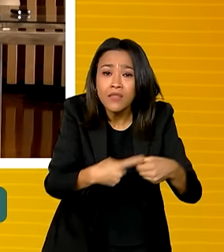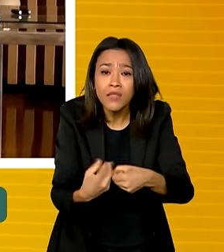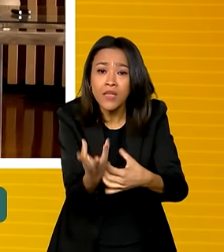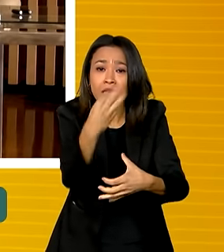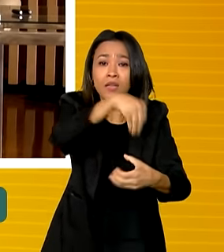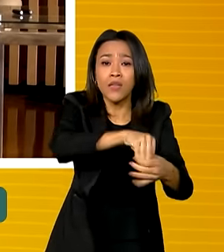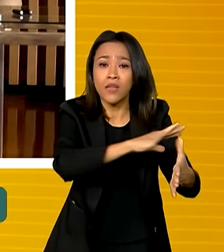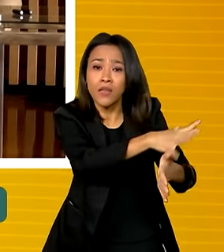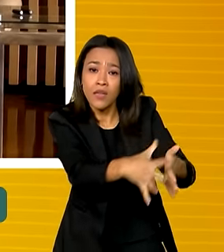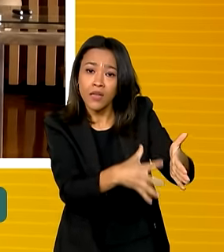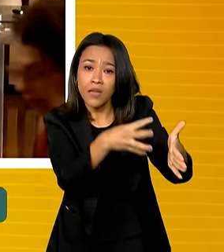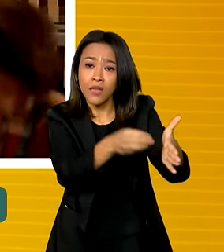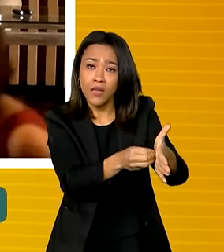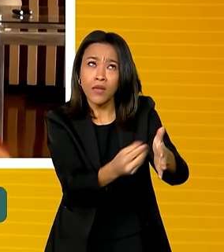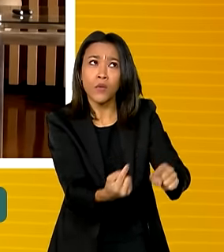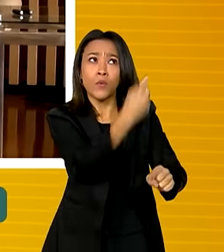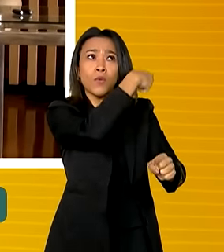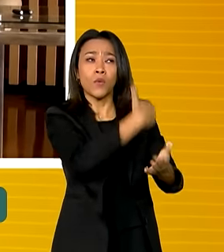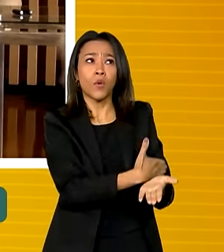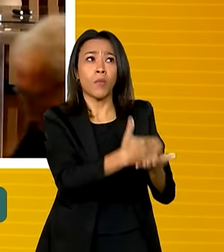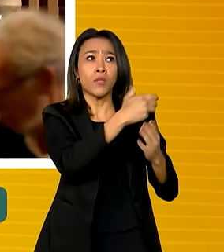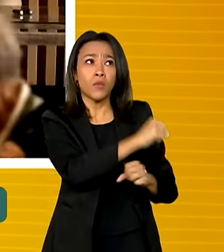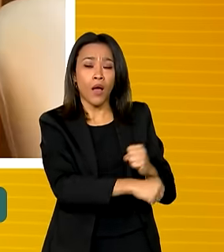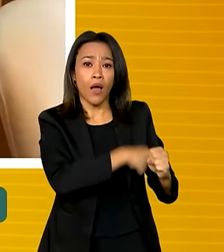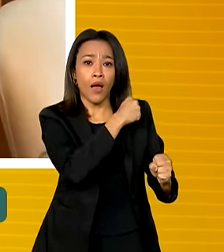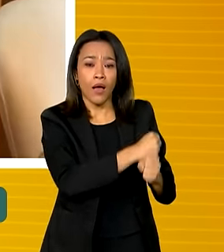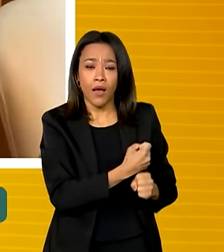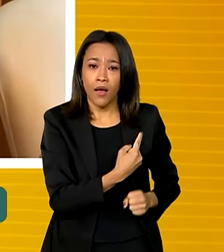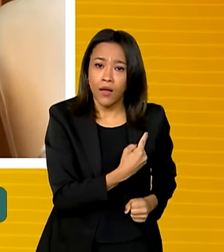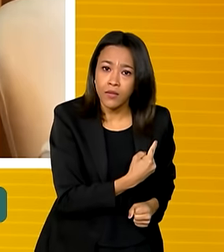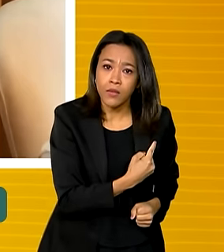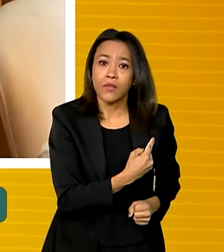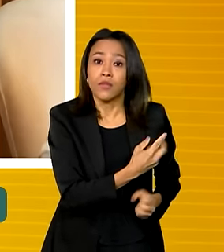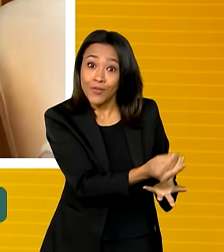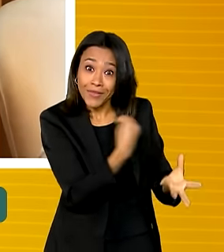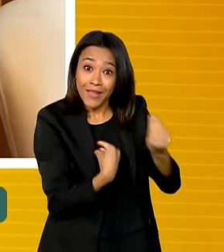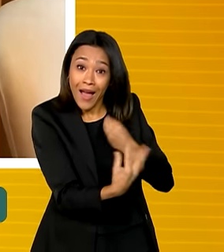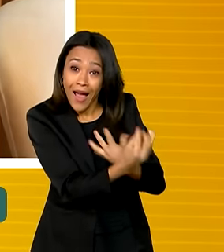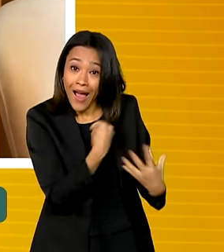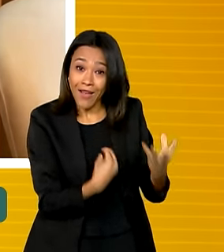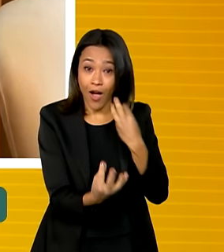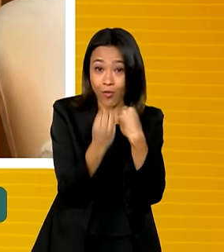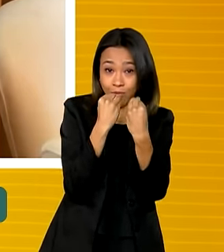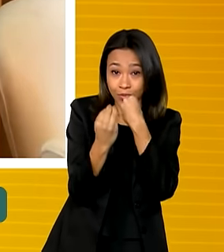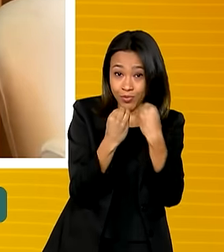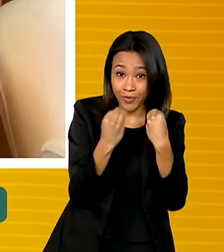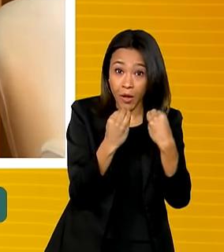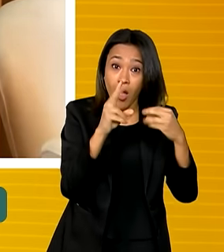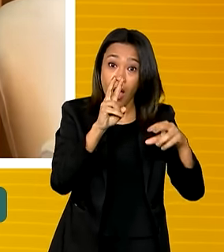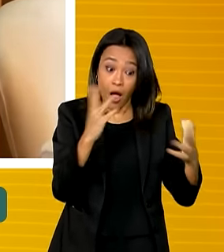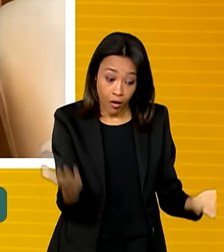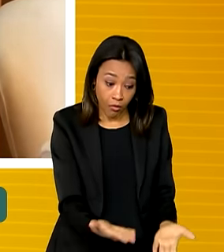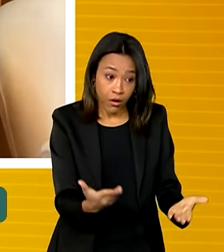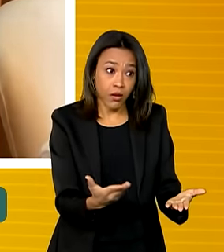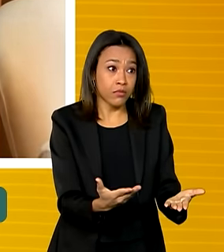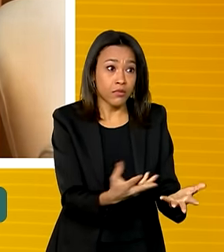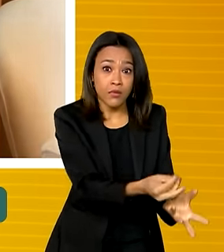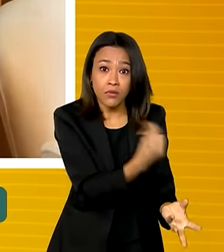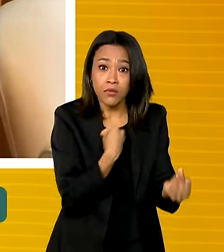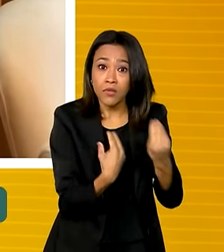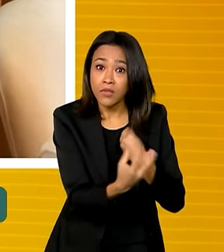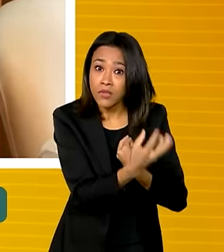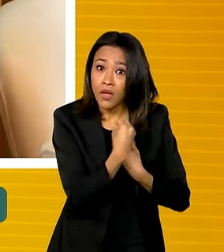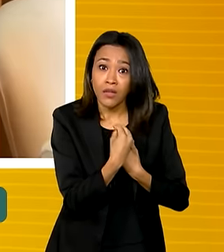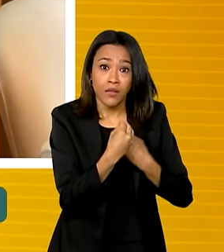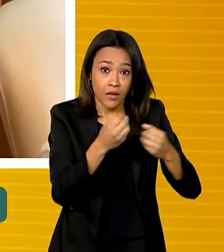que no início do ano nos demandavam alimentos em função de enchentes, agora nos demandam alimentos em função